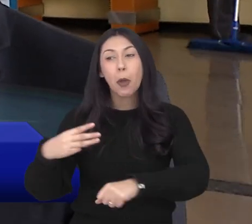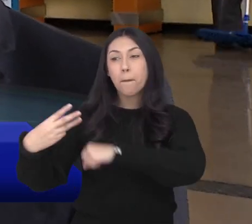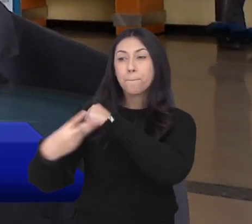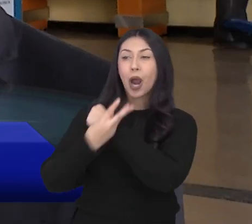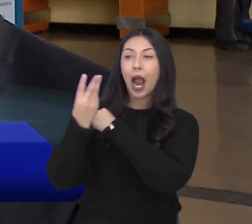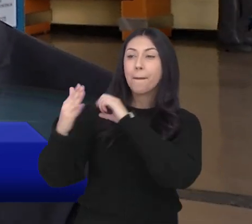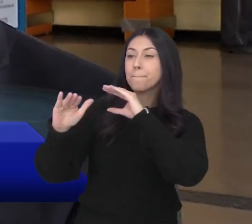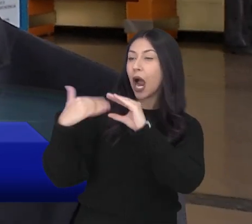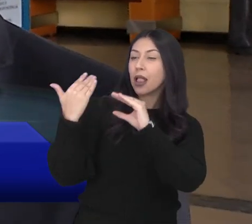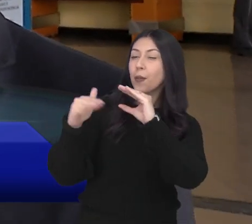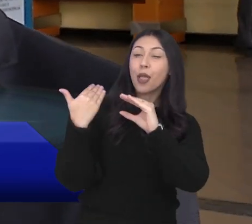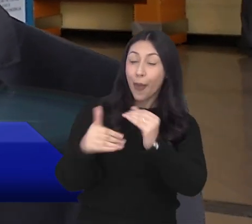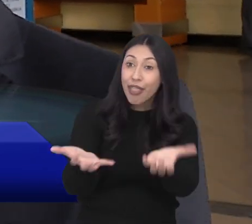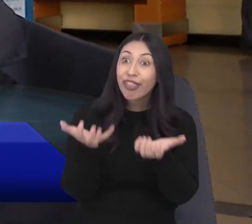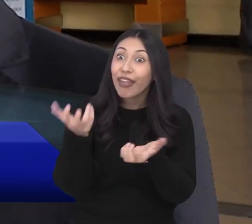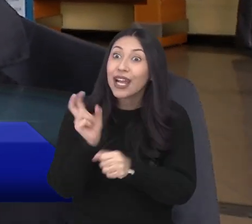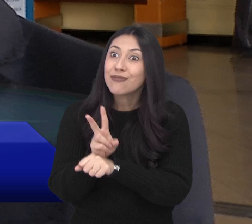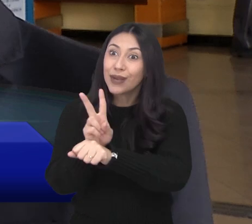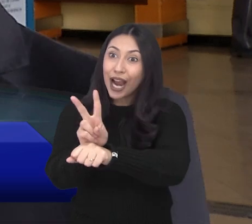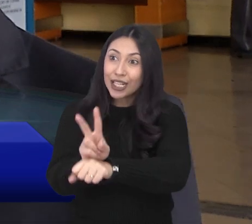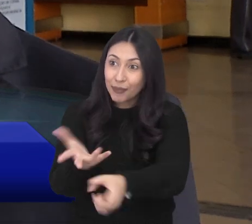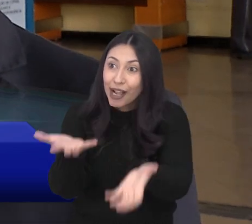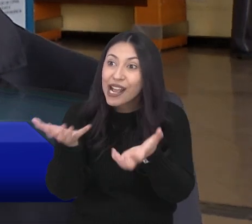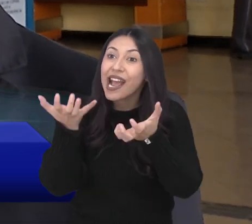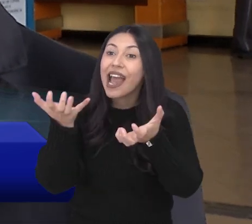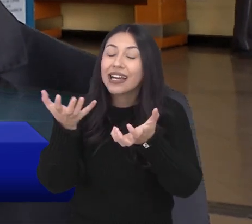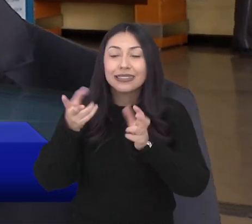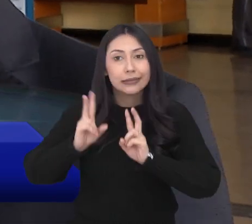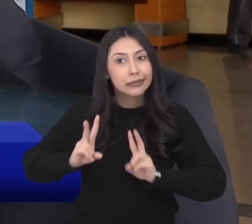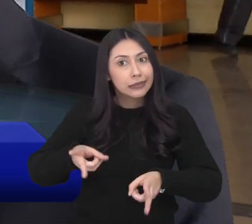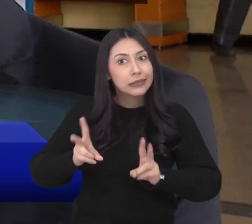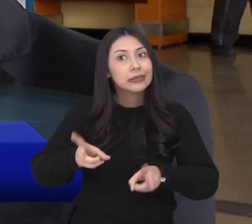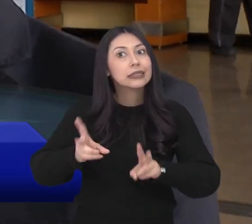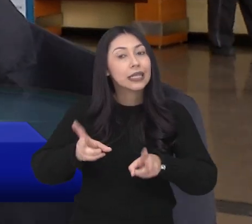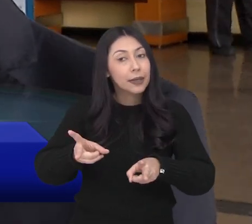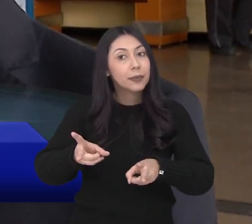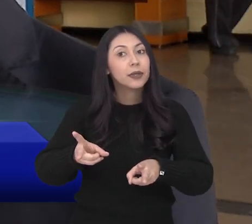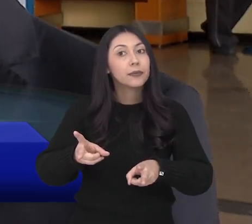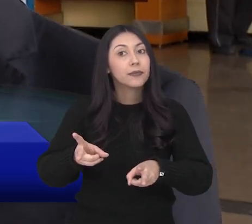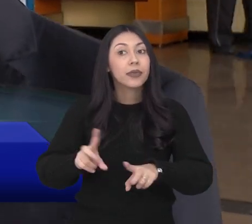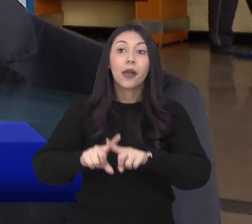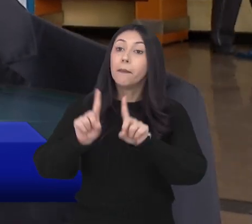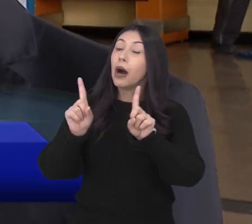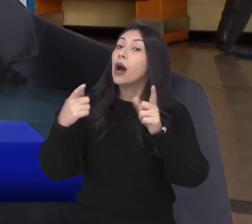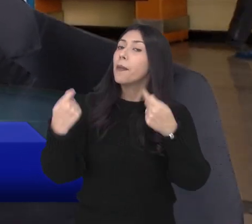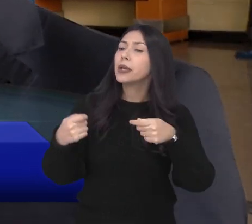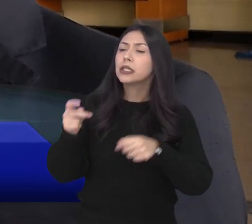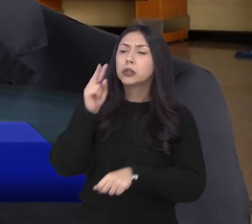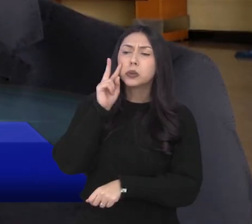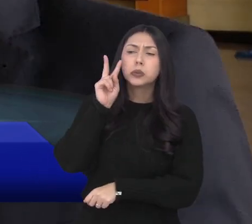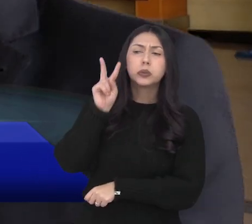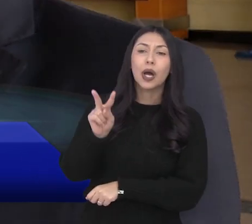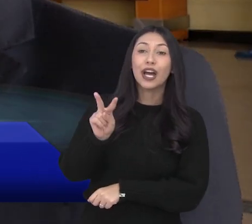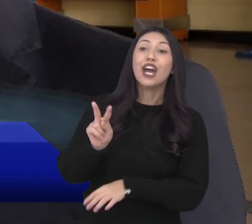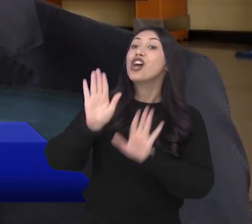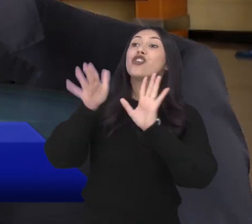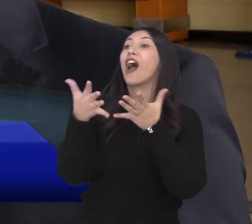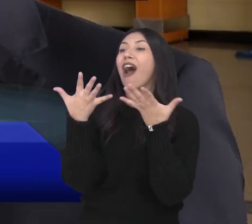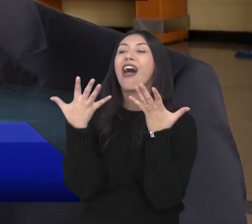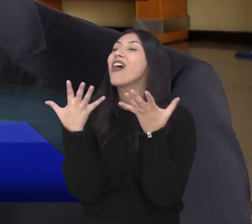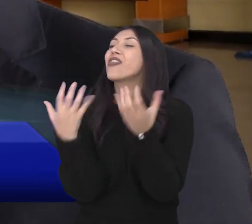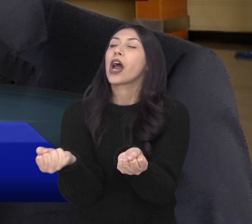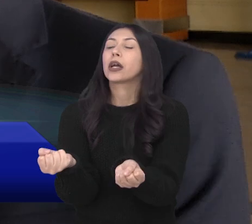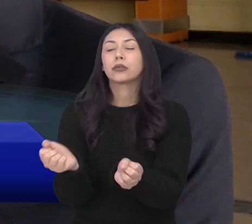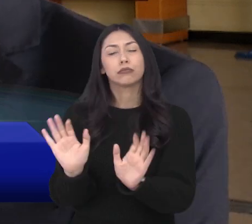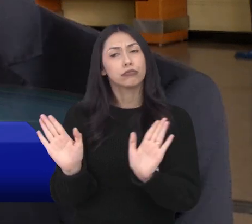no celular da gente várias vezes com essa linha de empréstimo, com outras linhas. E vai de você analisar, não